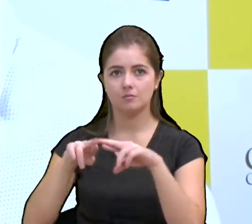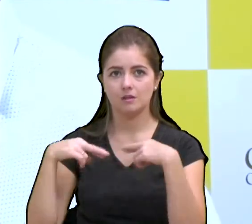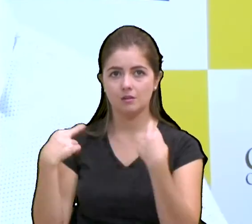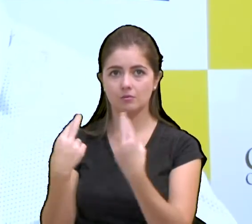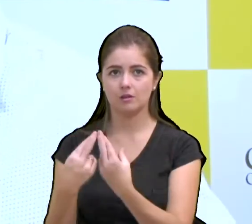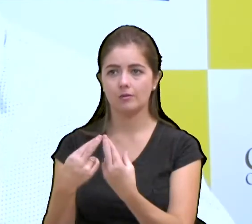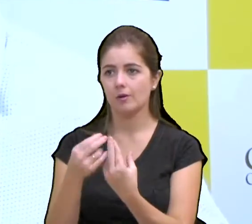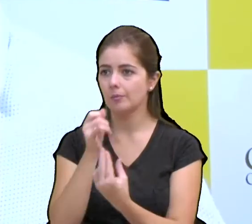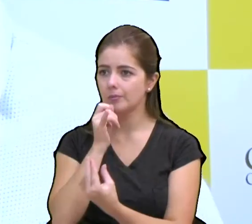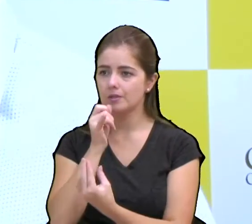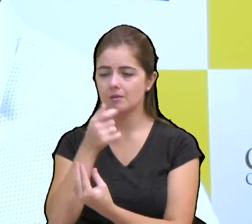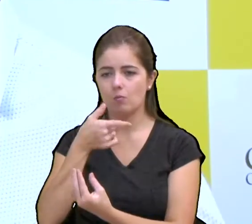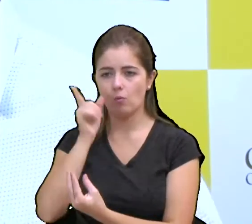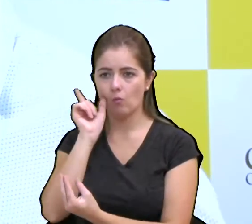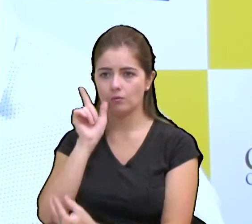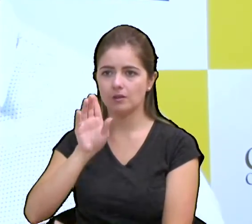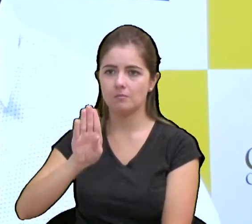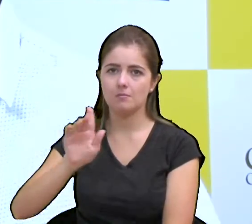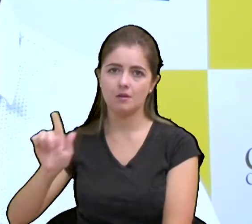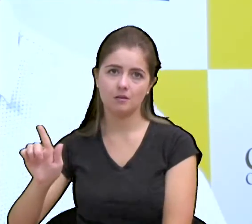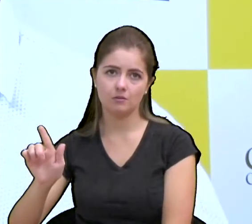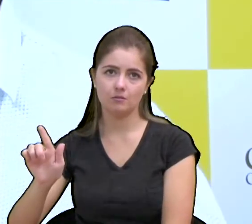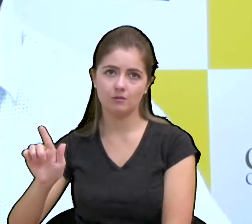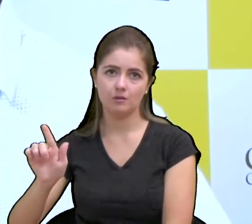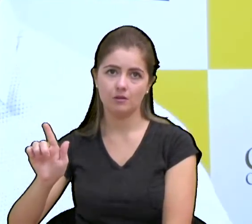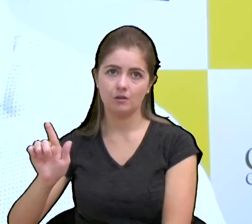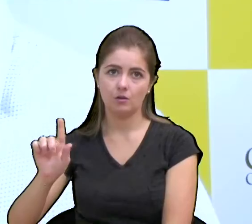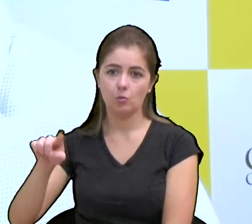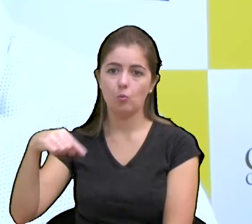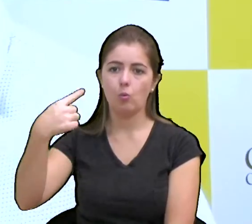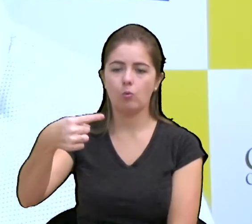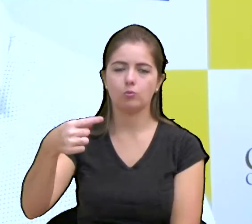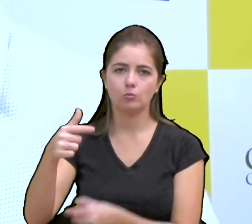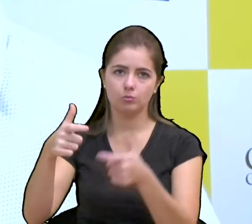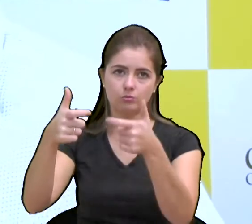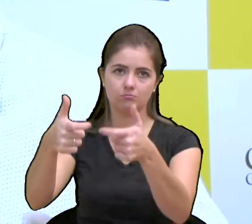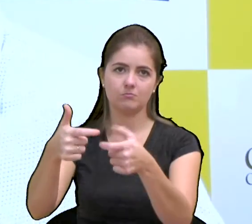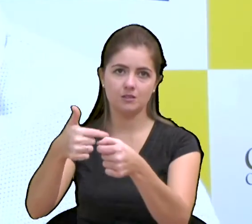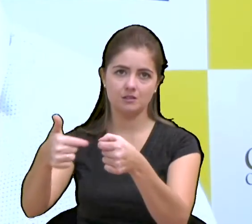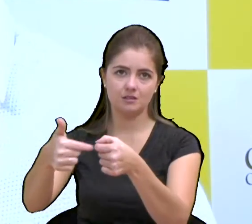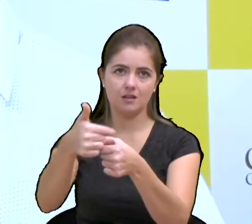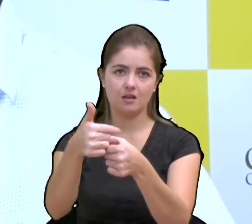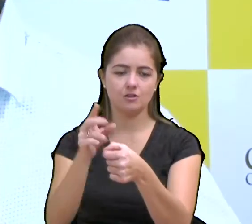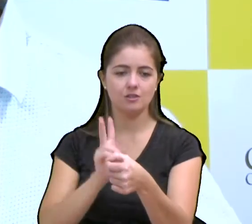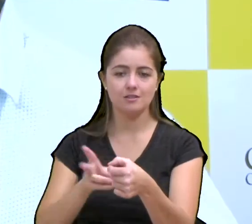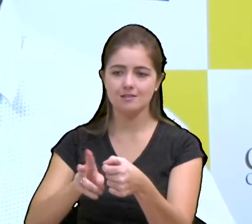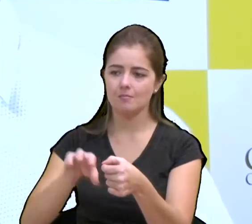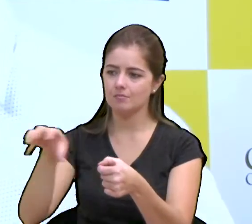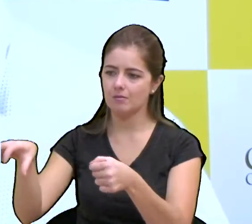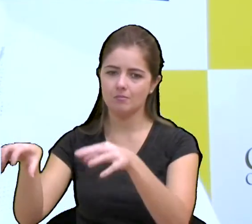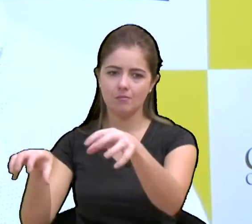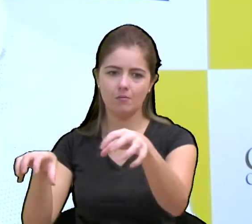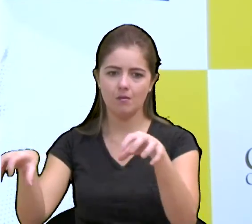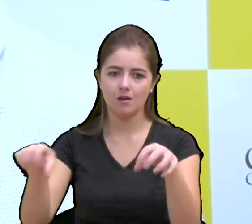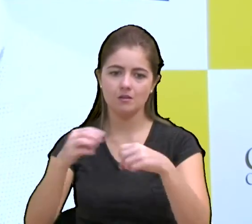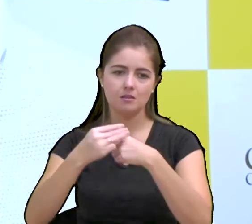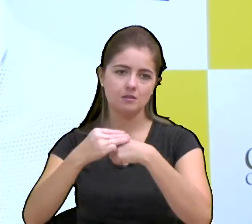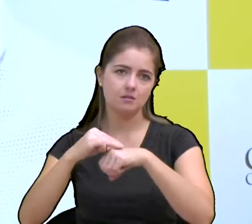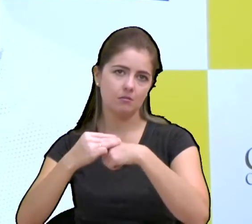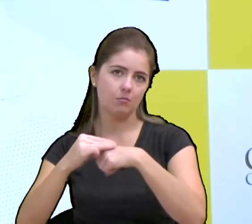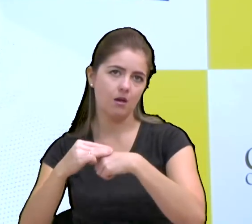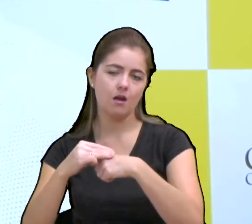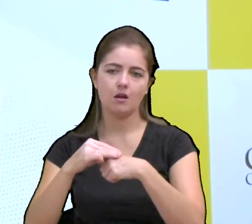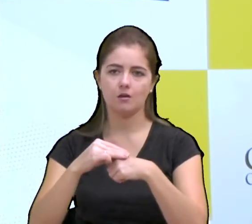foi em Bento, essas reuniões nunca foram repetidas no mesmo município. Sempre há reuniões, vai ser em São Marcos, vai ser